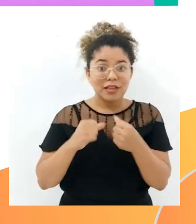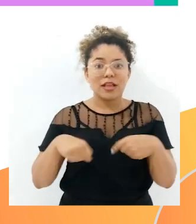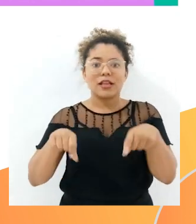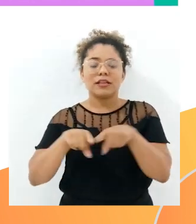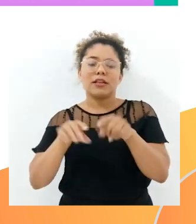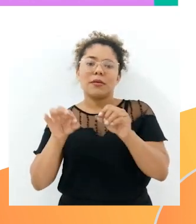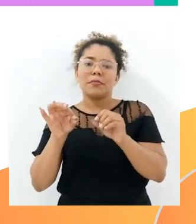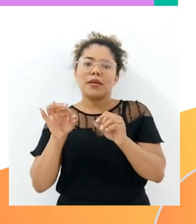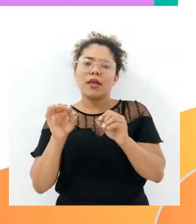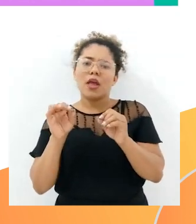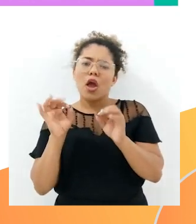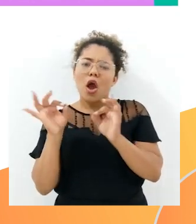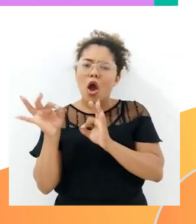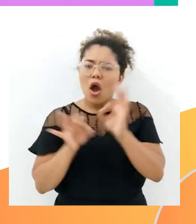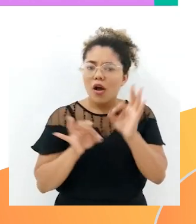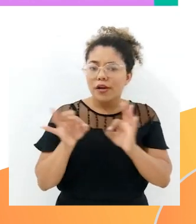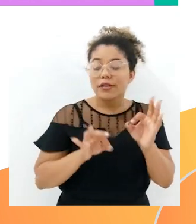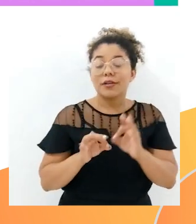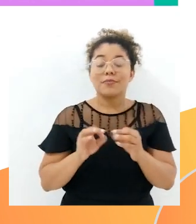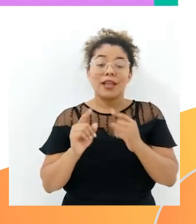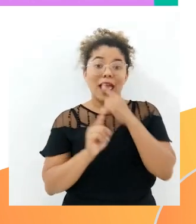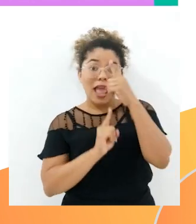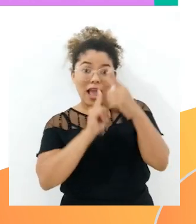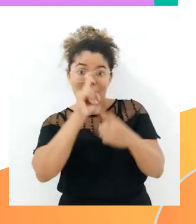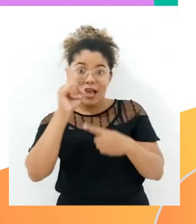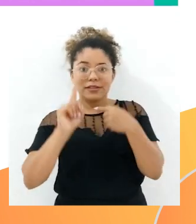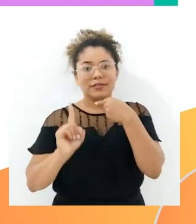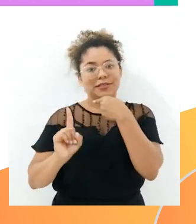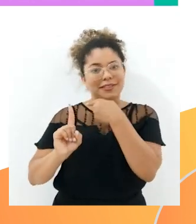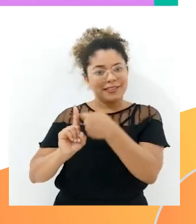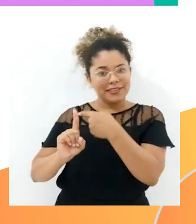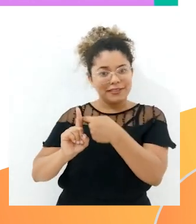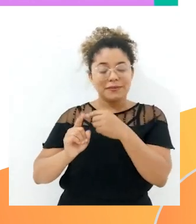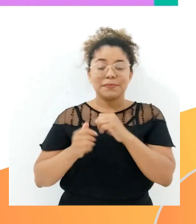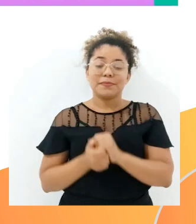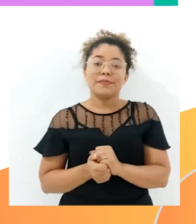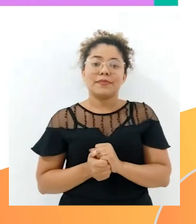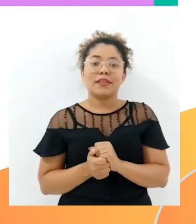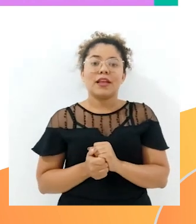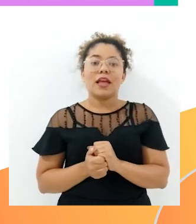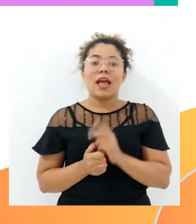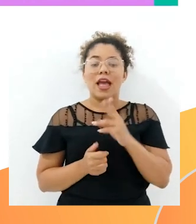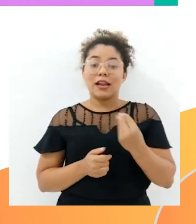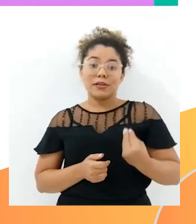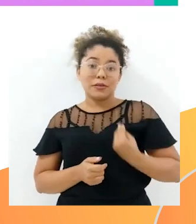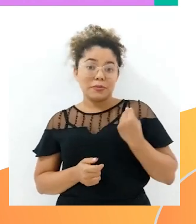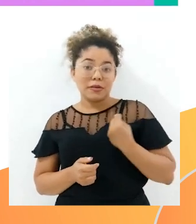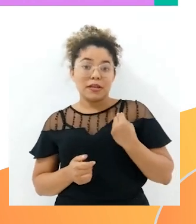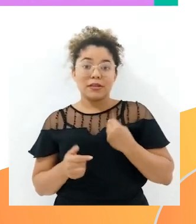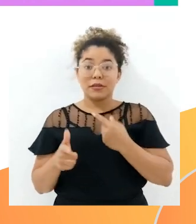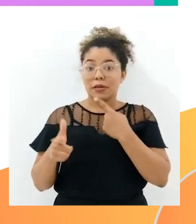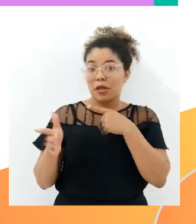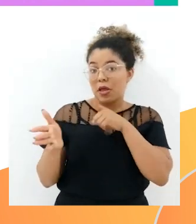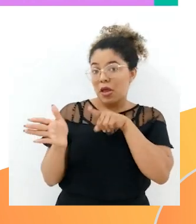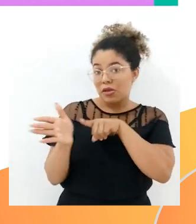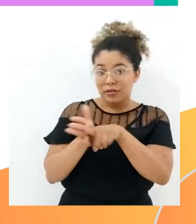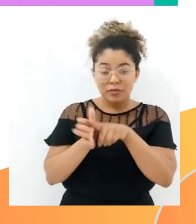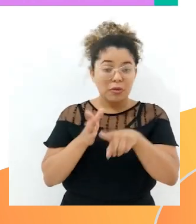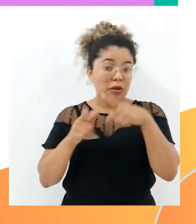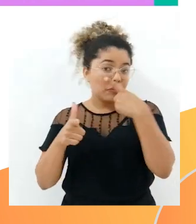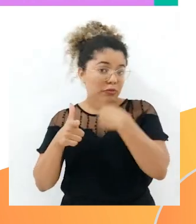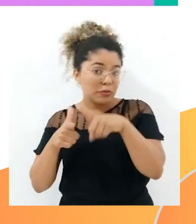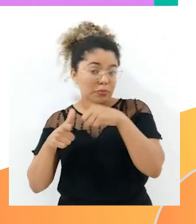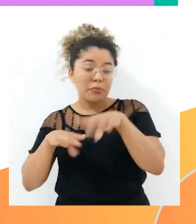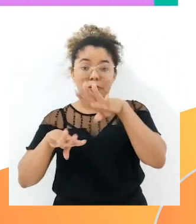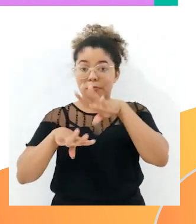ordenar. Essas ideias da adição, elas estão presentes nos problemas matemáticos